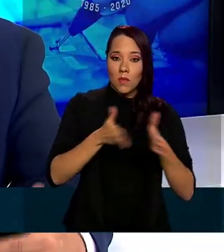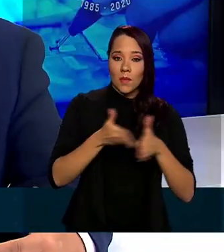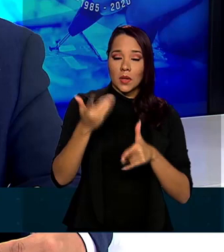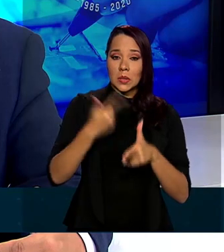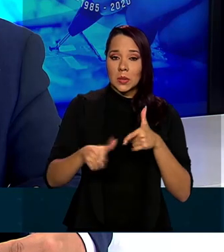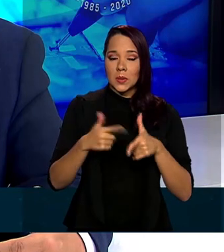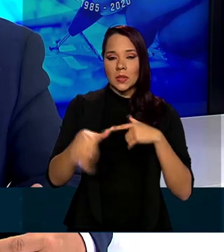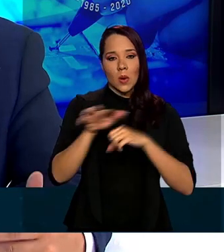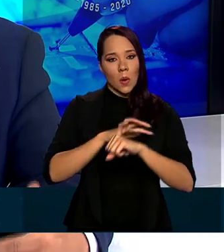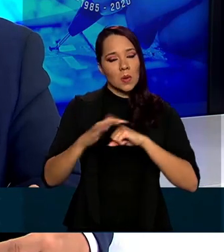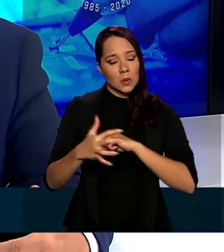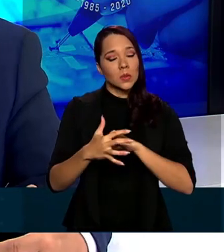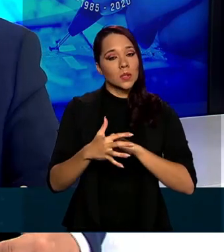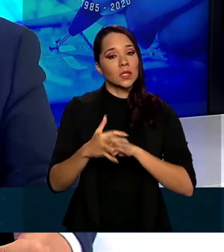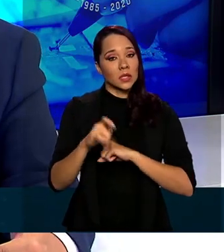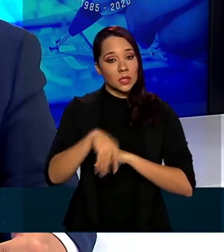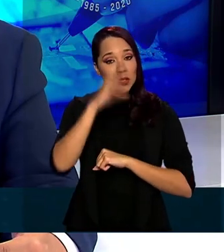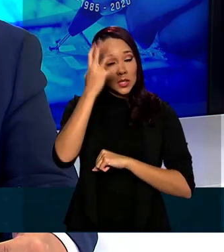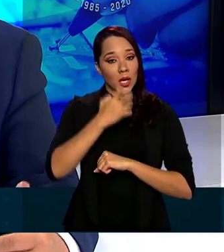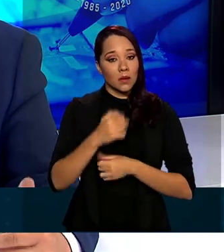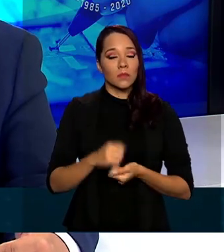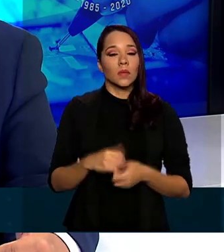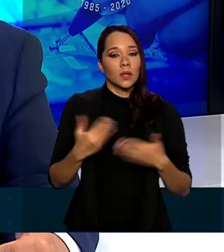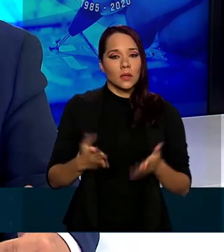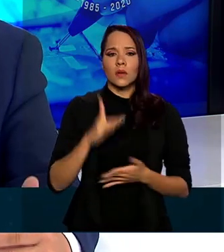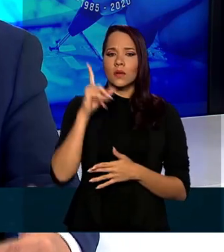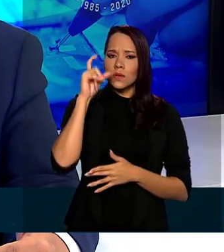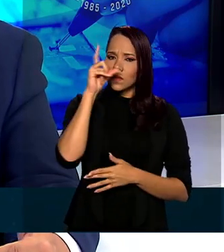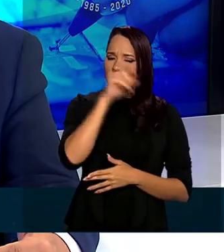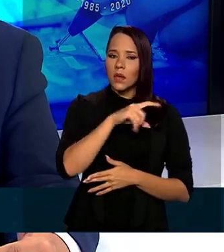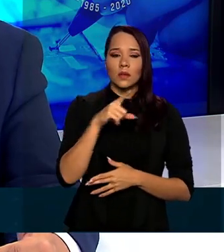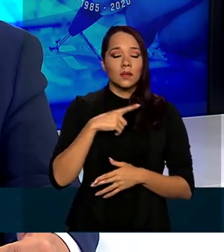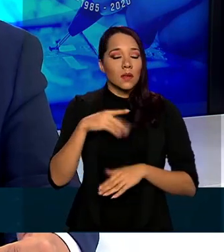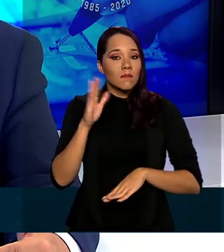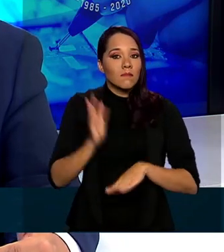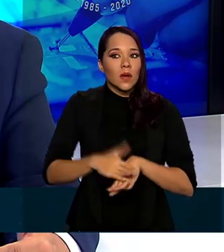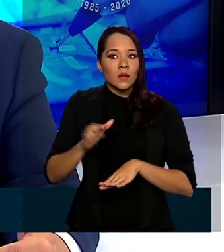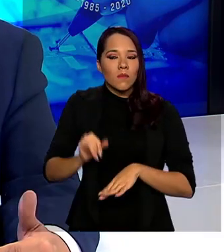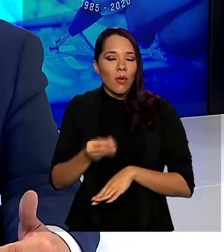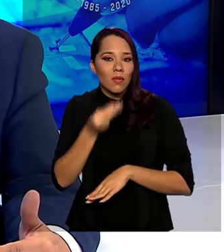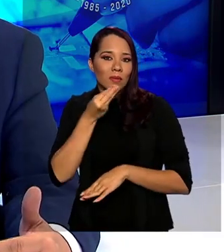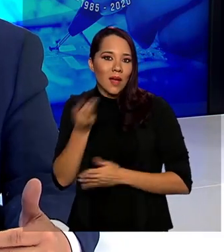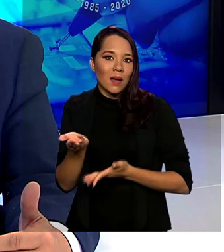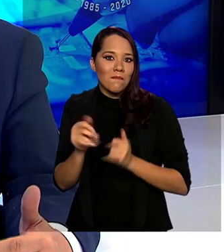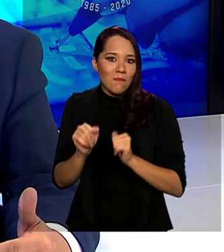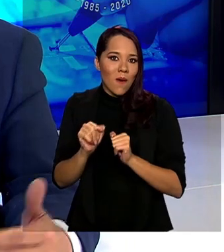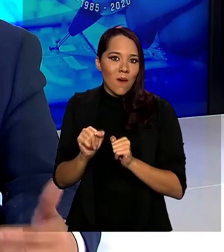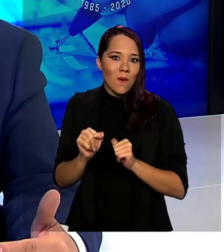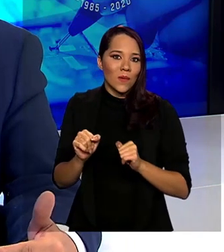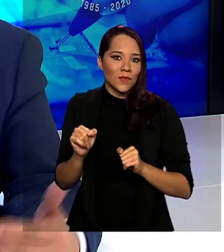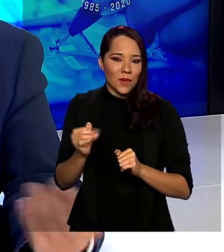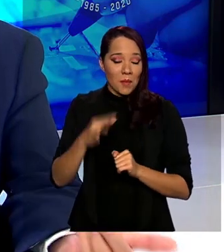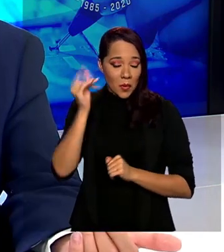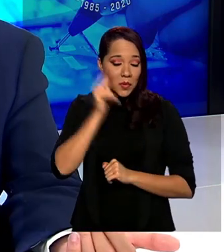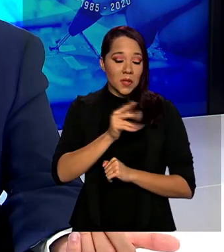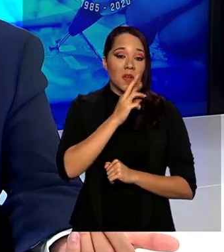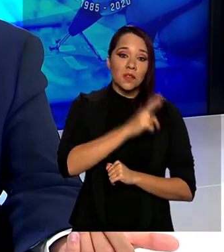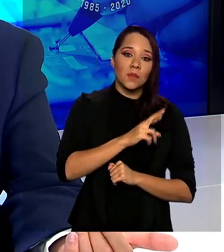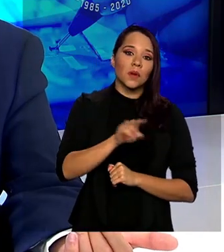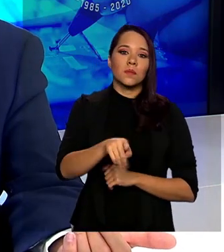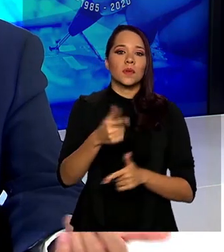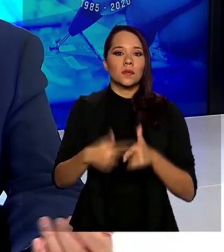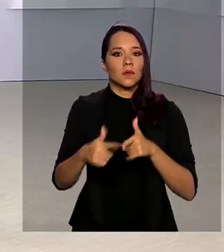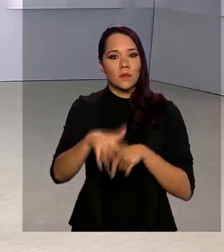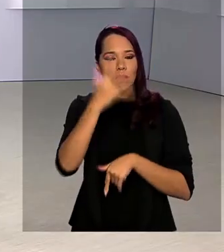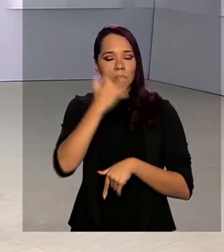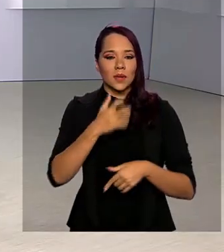sério. É um problema sério. Mas justamente nas dificuldades onde surgem as maiores oportunidades para buscar soluções para esses problemas